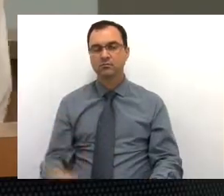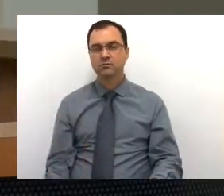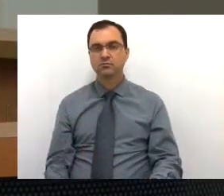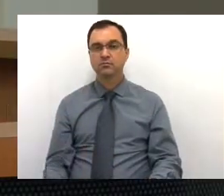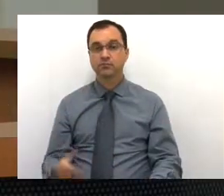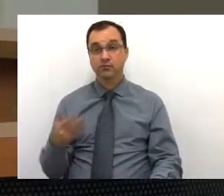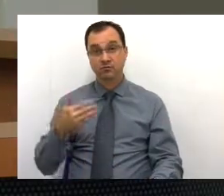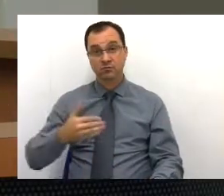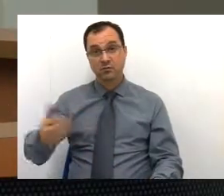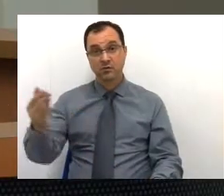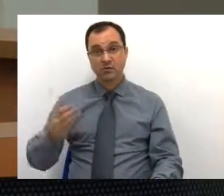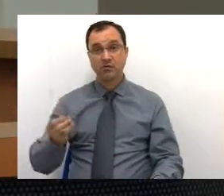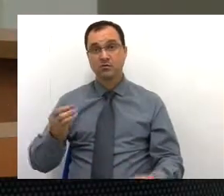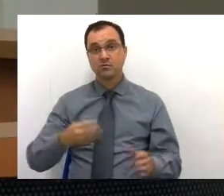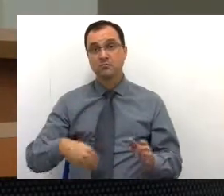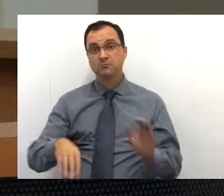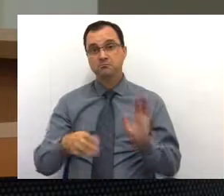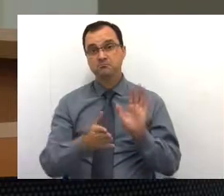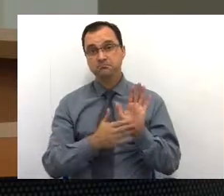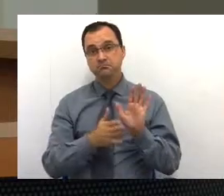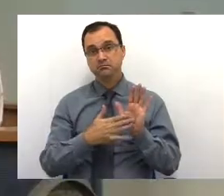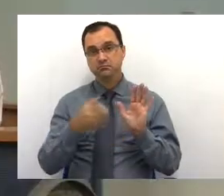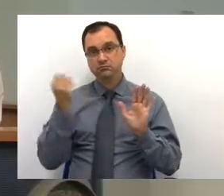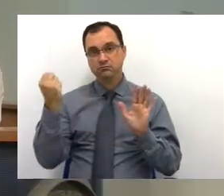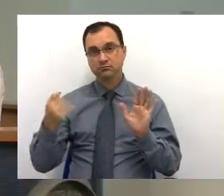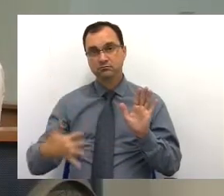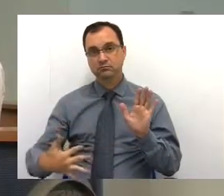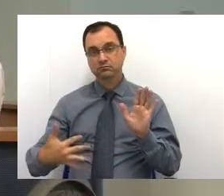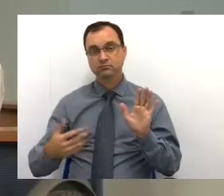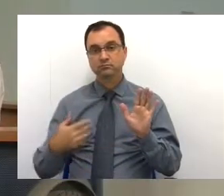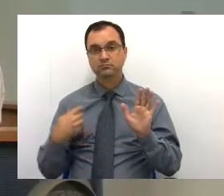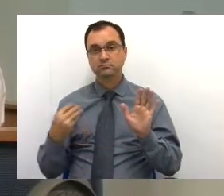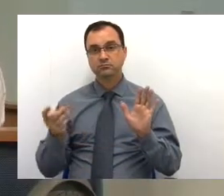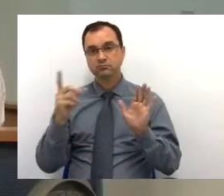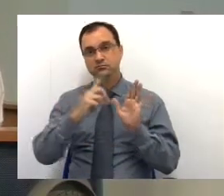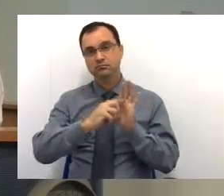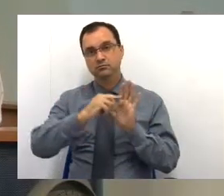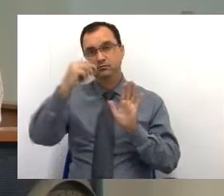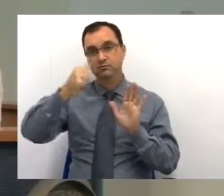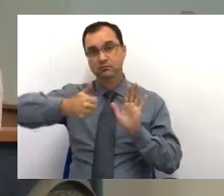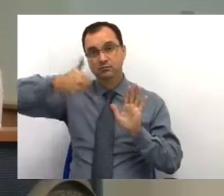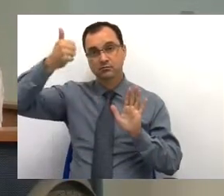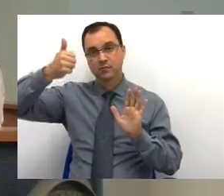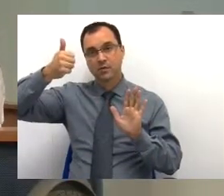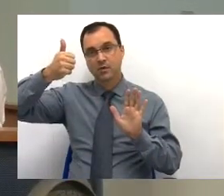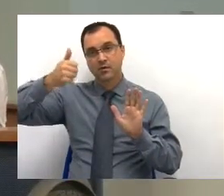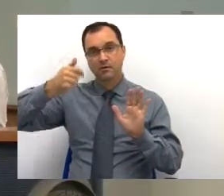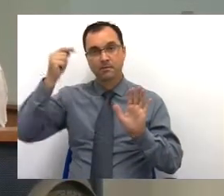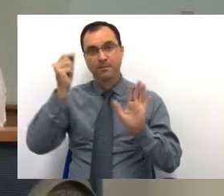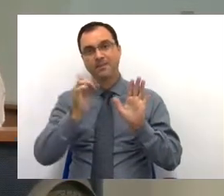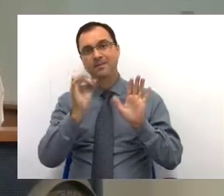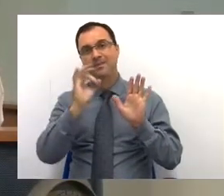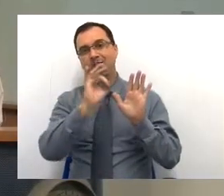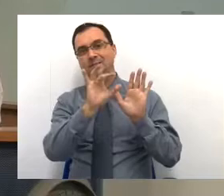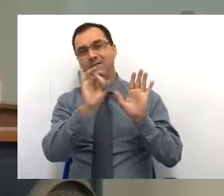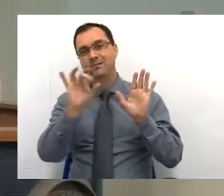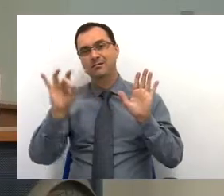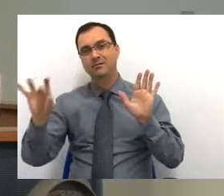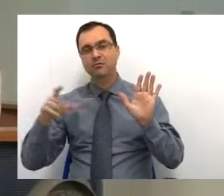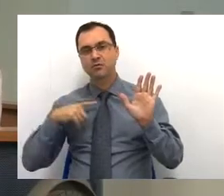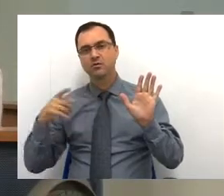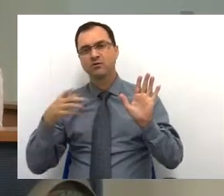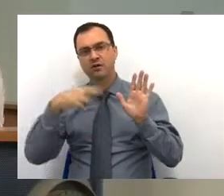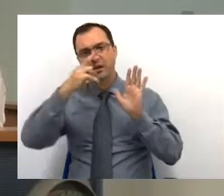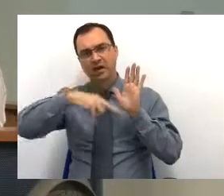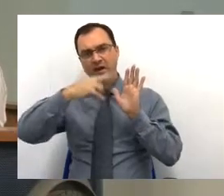E esses são os blocos que eu comentei. Então, só demos um destaque maior, né, de cada um desses. Eu não vou